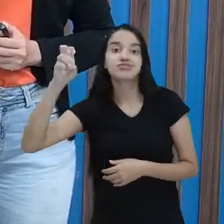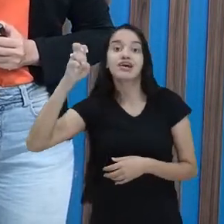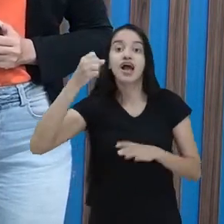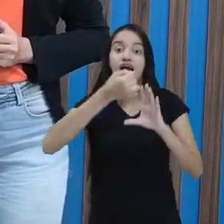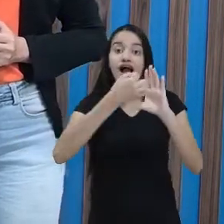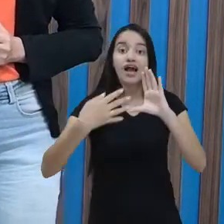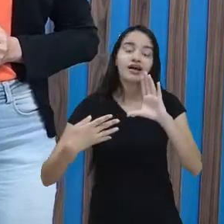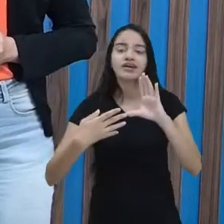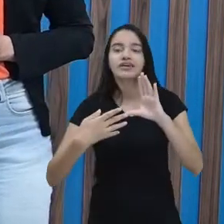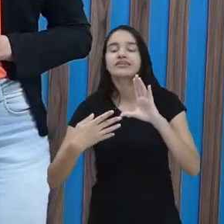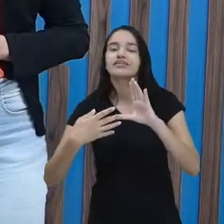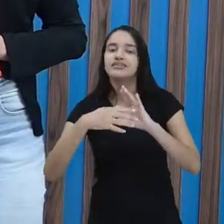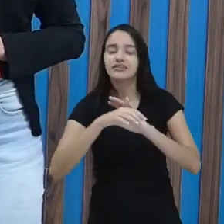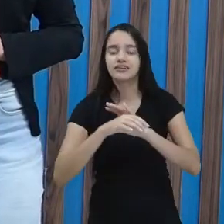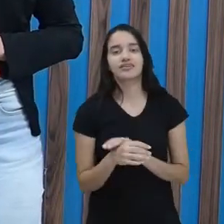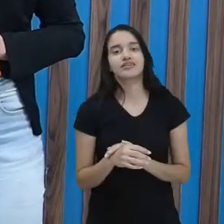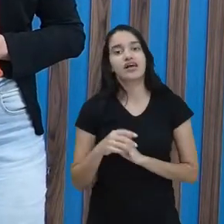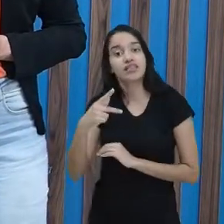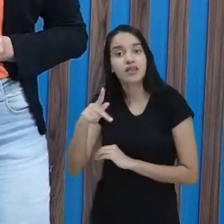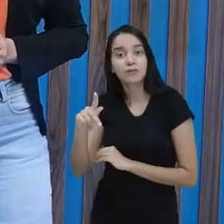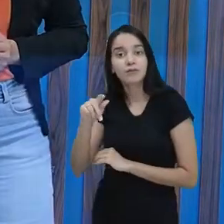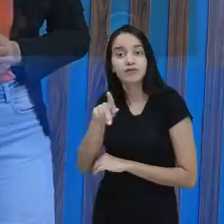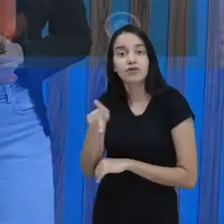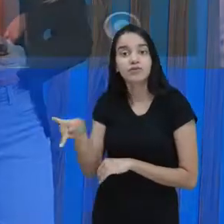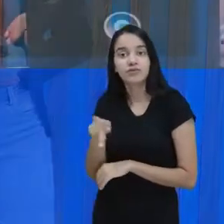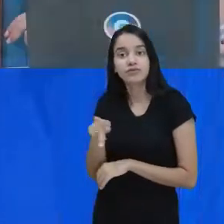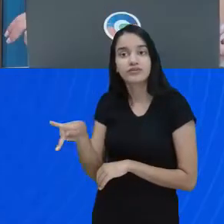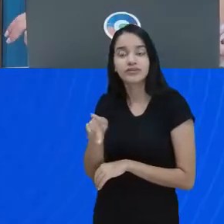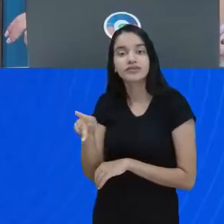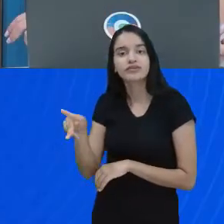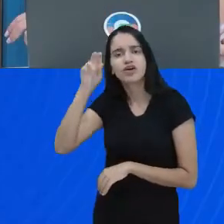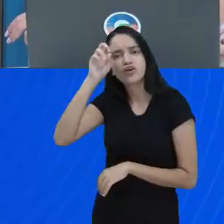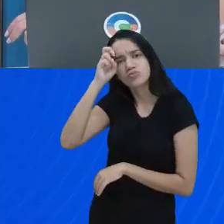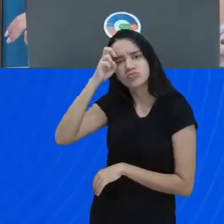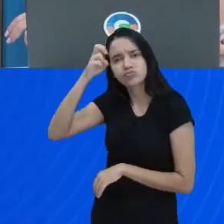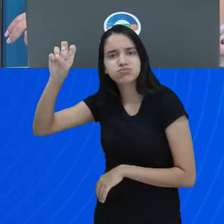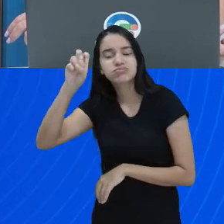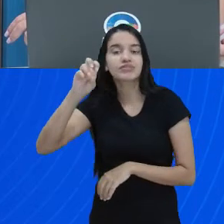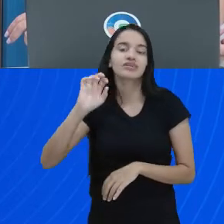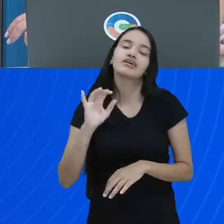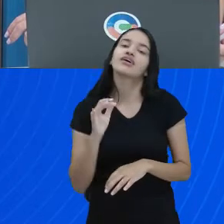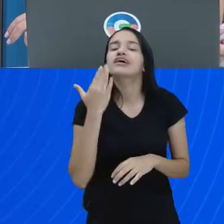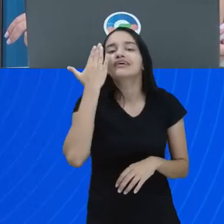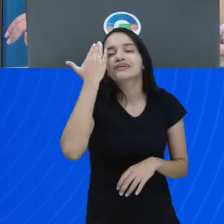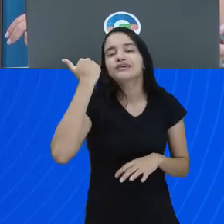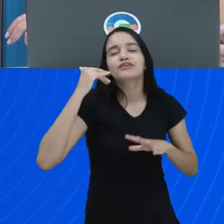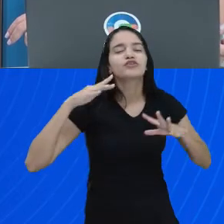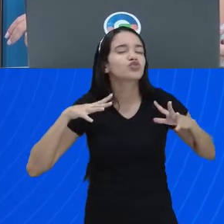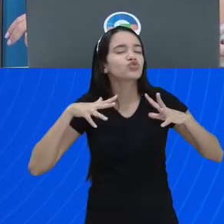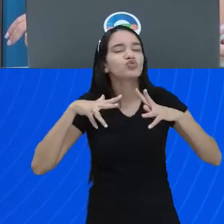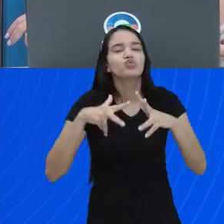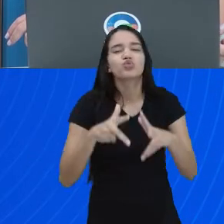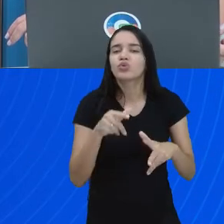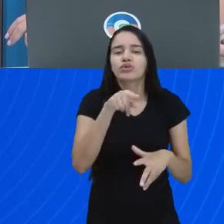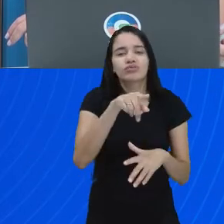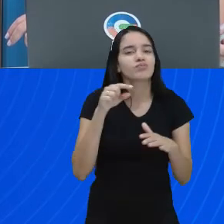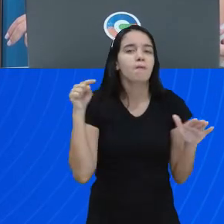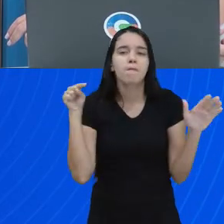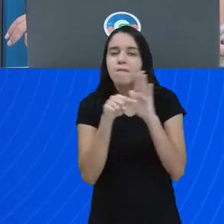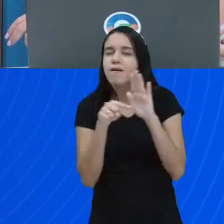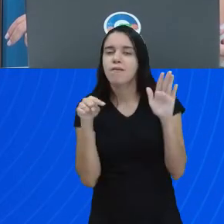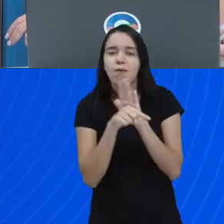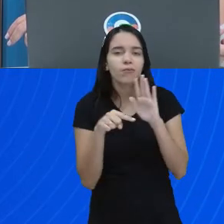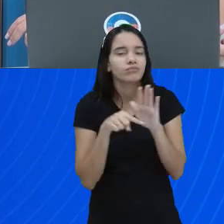Outra característica, outra qualidade da professora Cátia é ser muito inteligente. Ela sabe de tudo. Tudo que você perguntar,